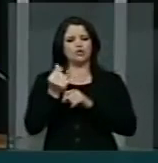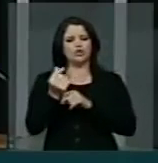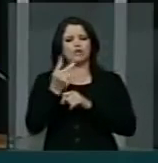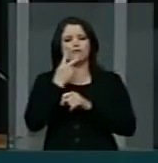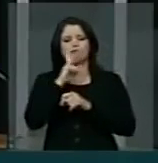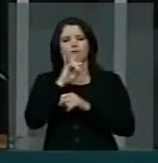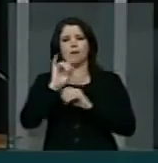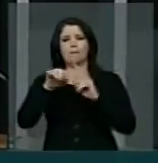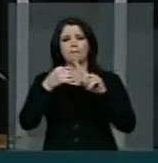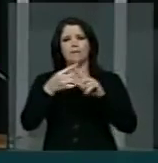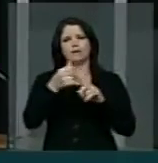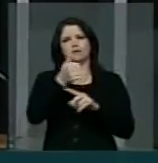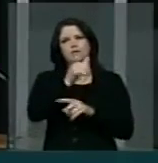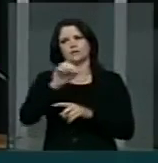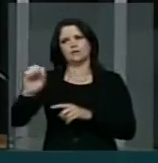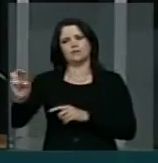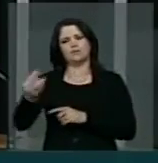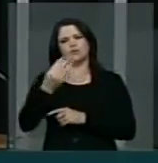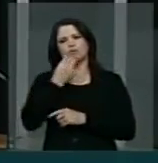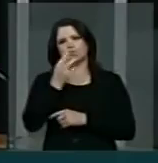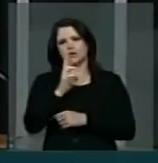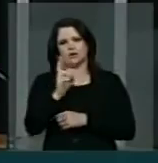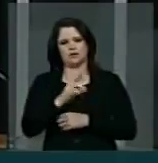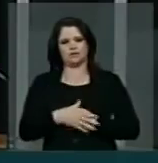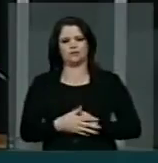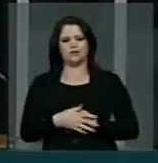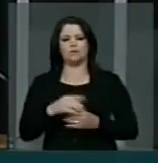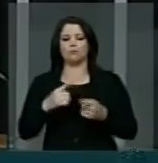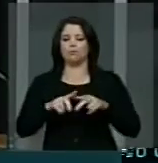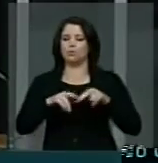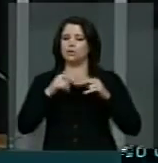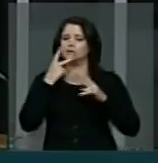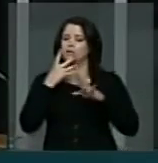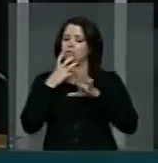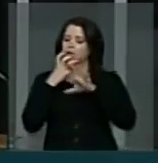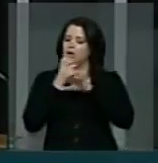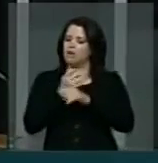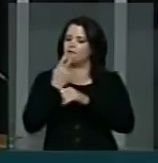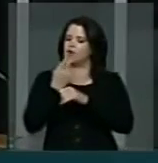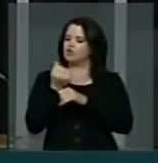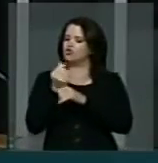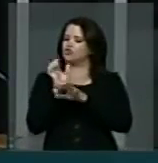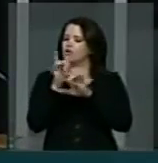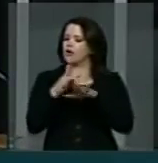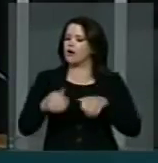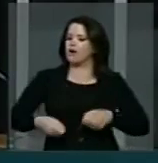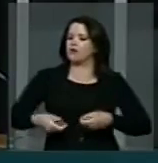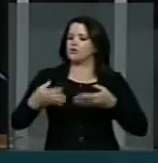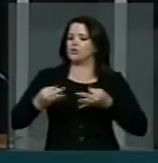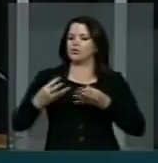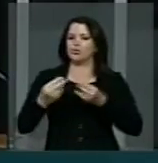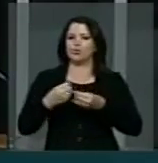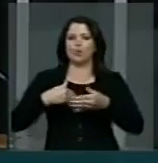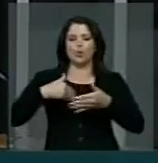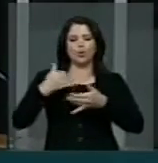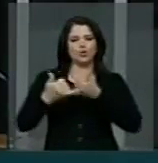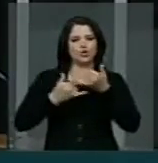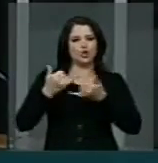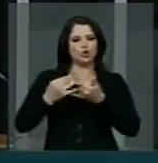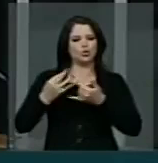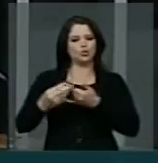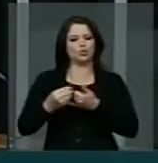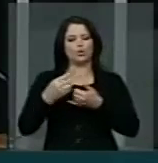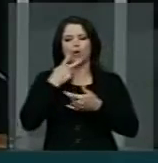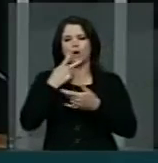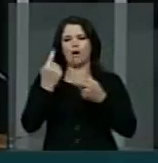a mais de 100 milhões de reais. Então, se você coloca a receita desse jogo, do